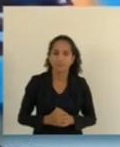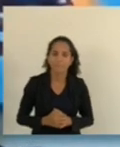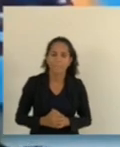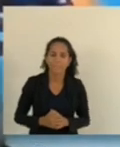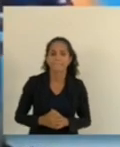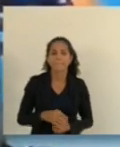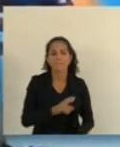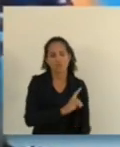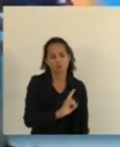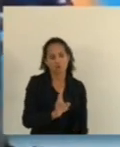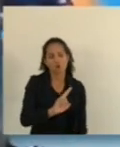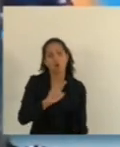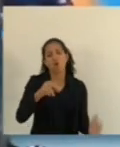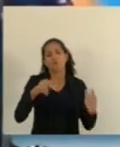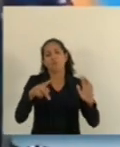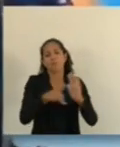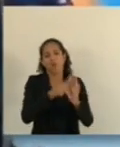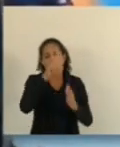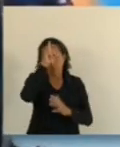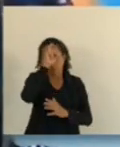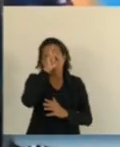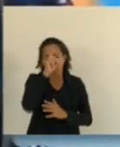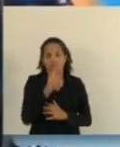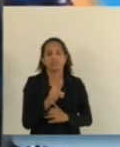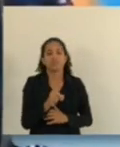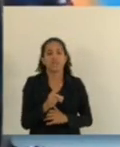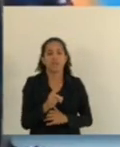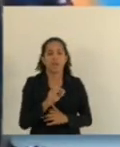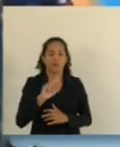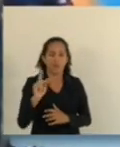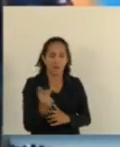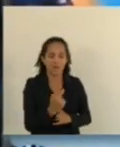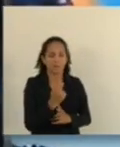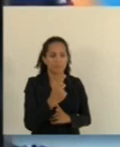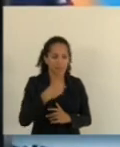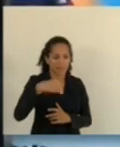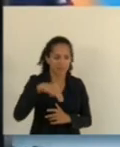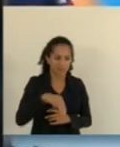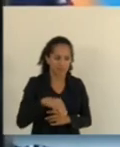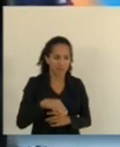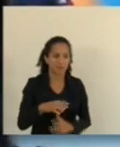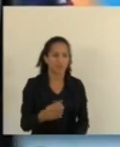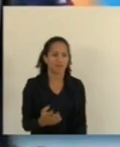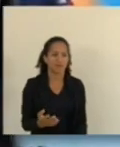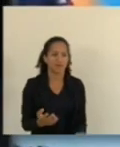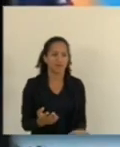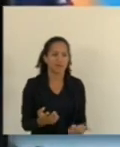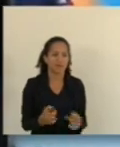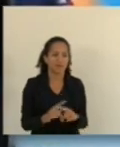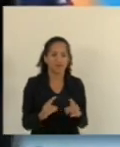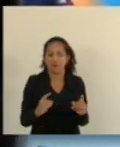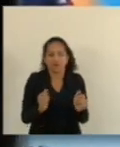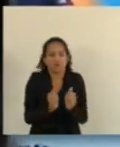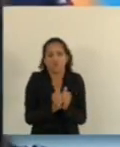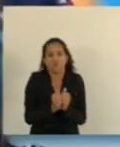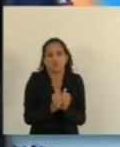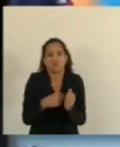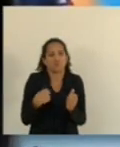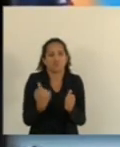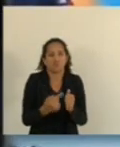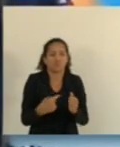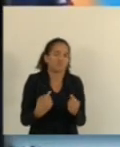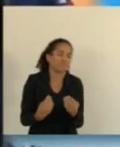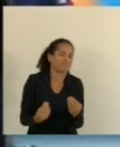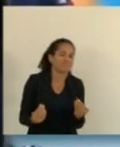ala infantil do hospital do HPM, mas dá nome porque não está mais junto conosco. Não era esse